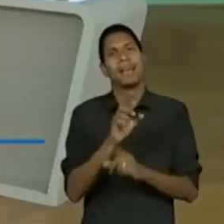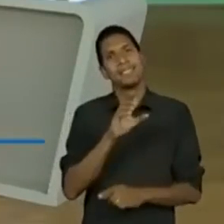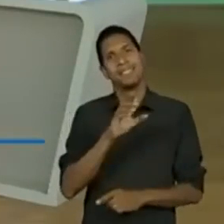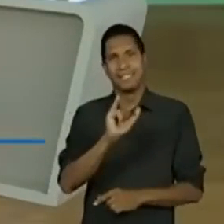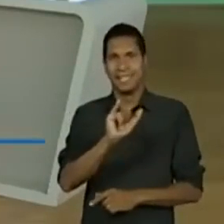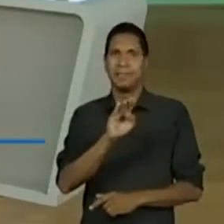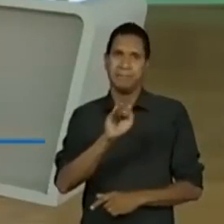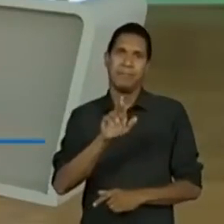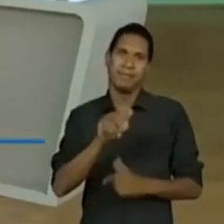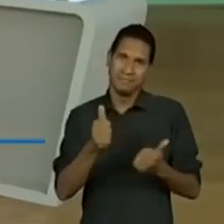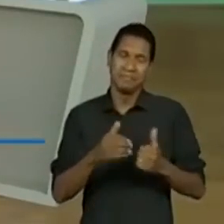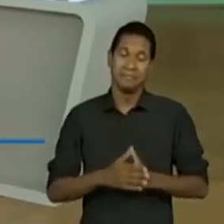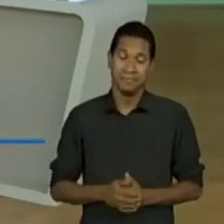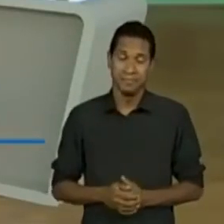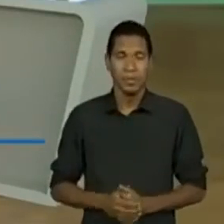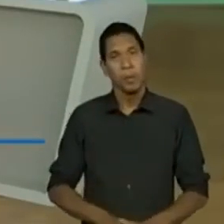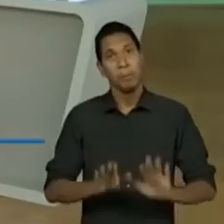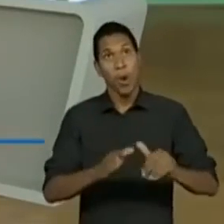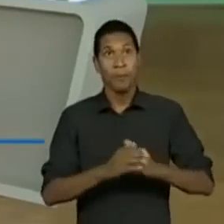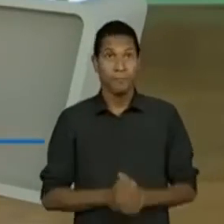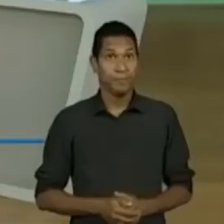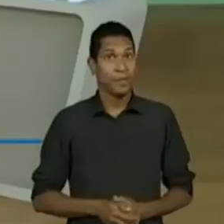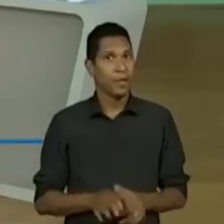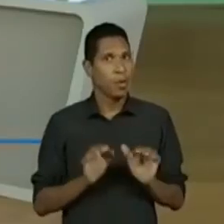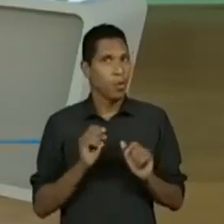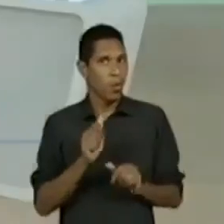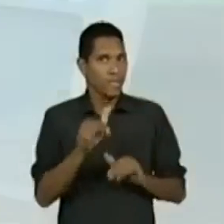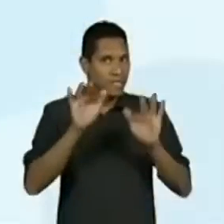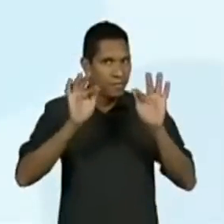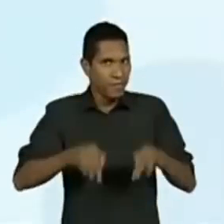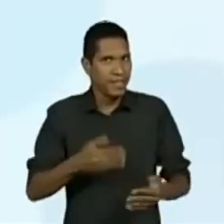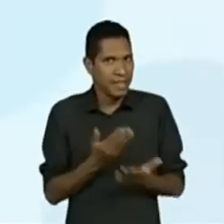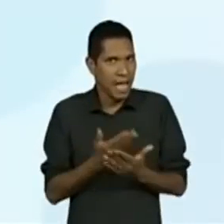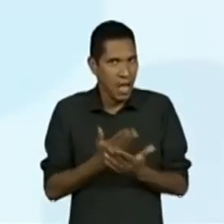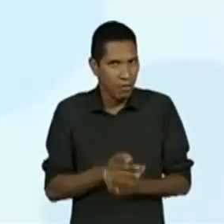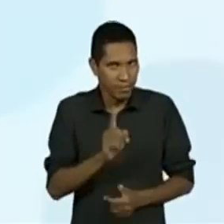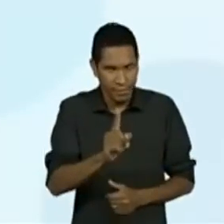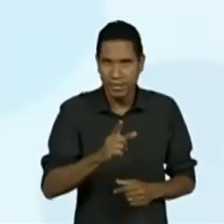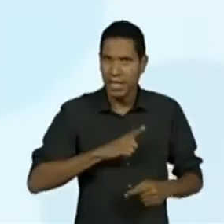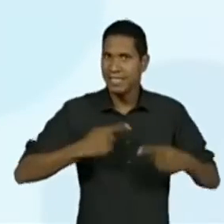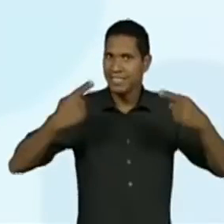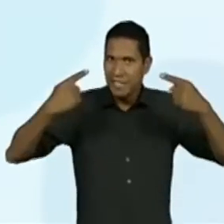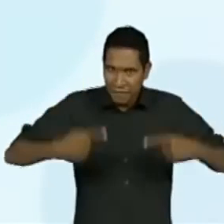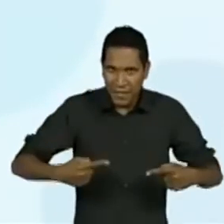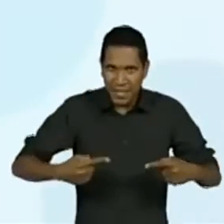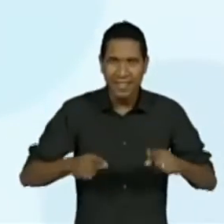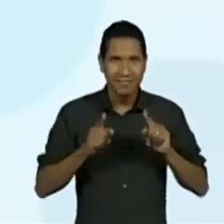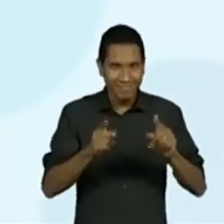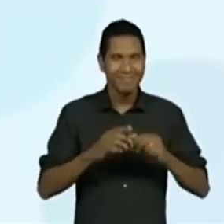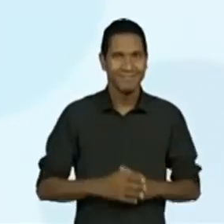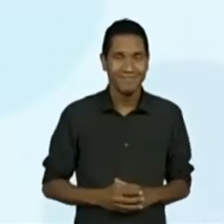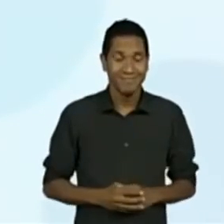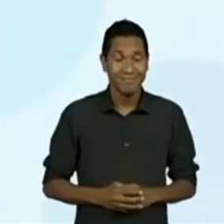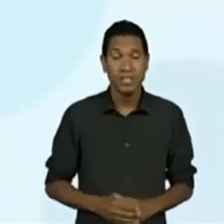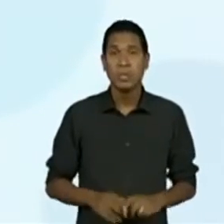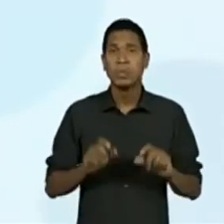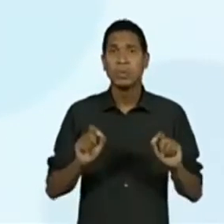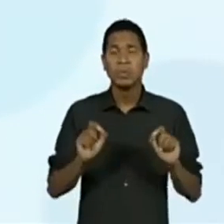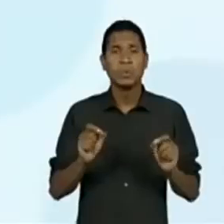Finalizando a aula, o desafio é... Qual é o tipo de